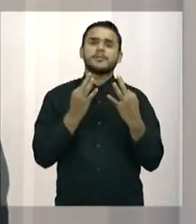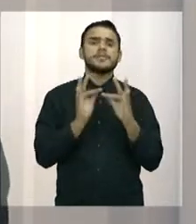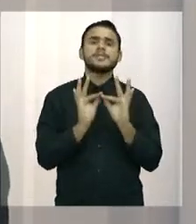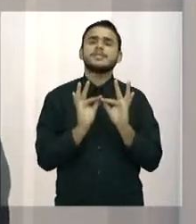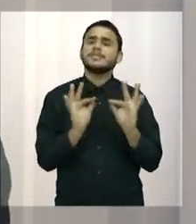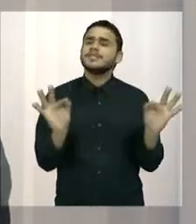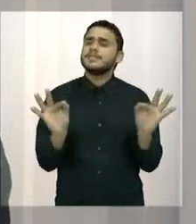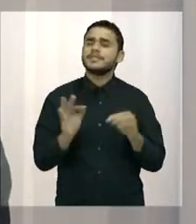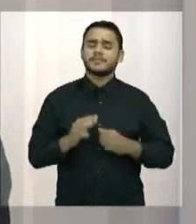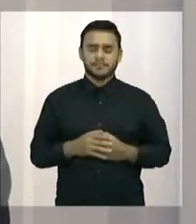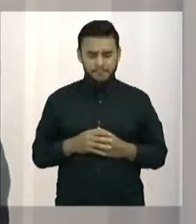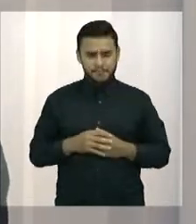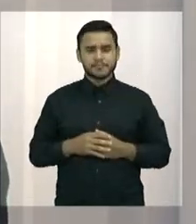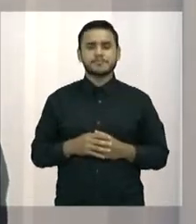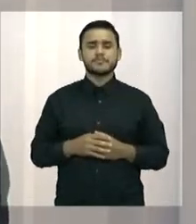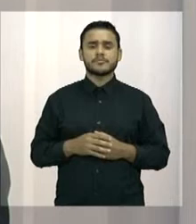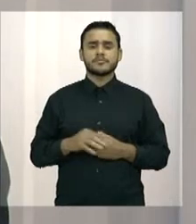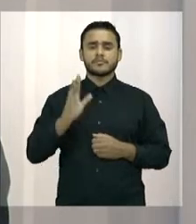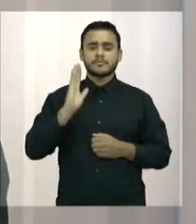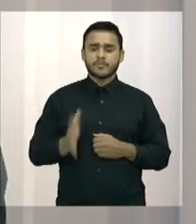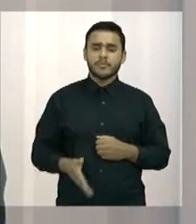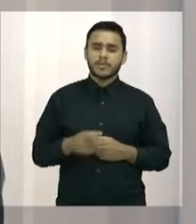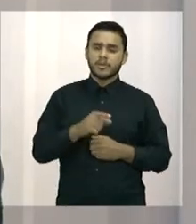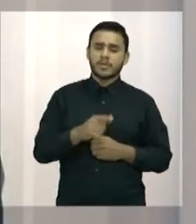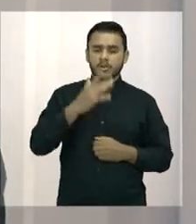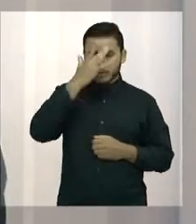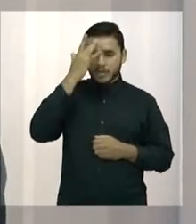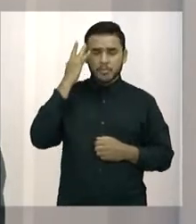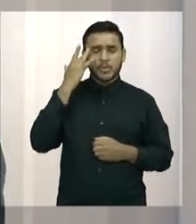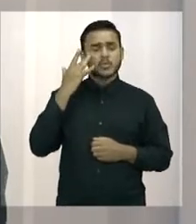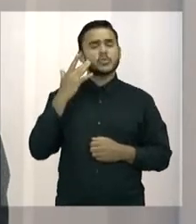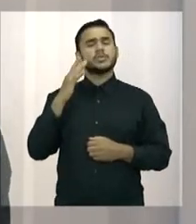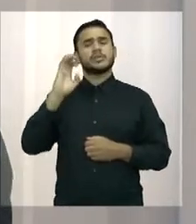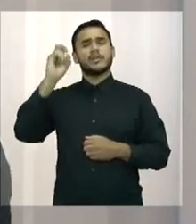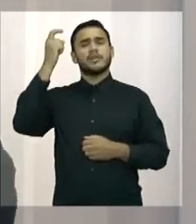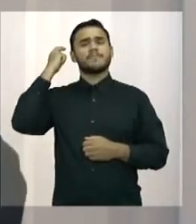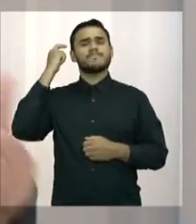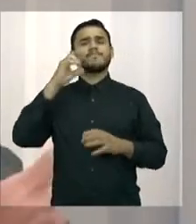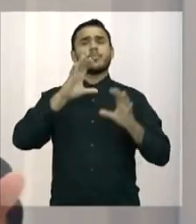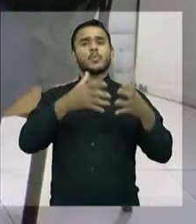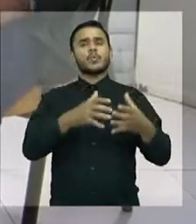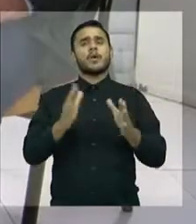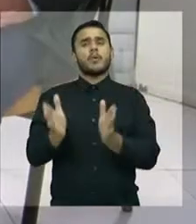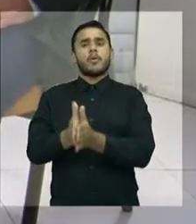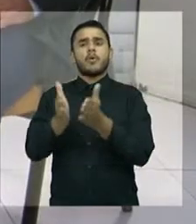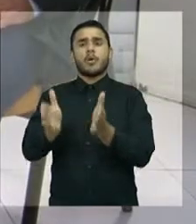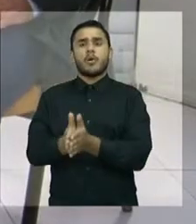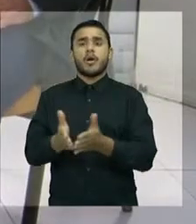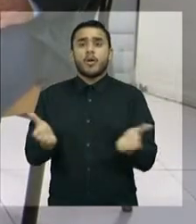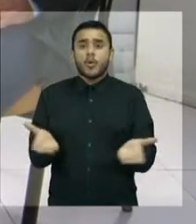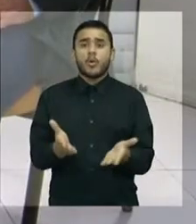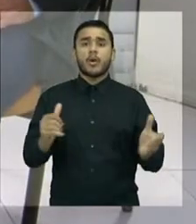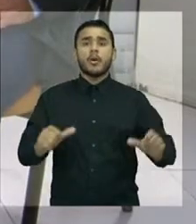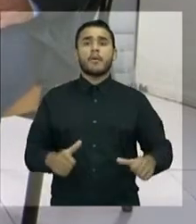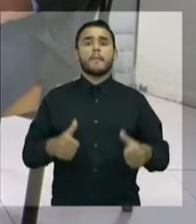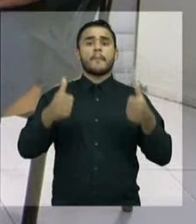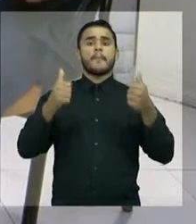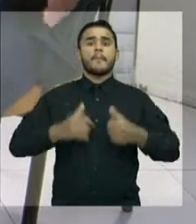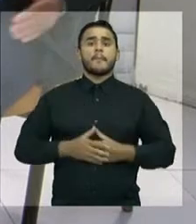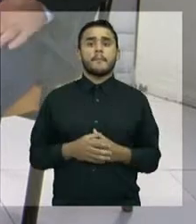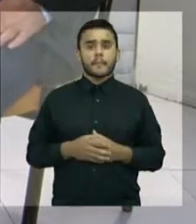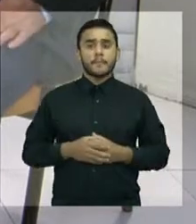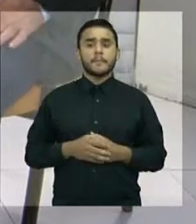a gente já teve dos dois lados, do lado mais simples mesmo. E hoje está numa situação melhor, porque o vereador hoje